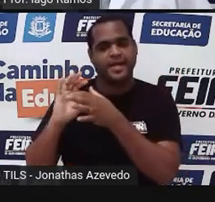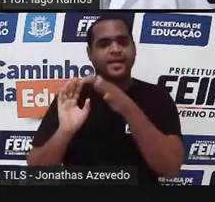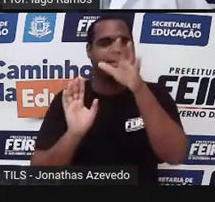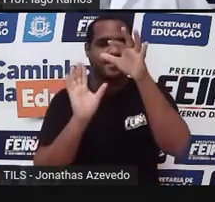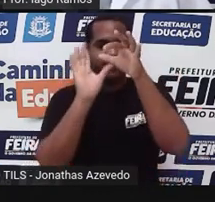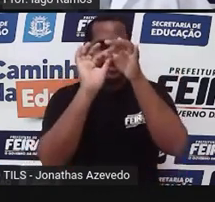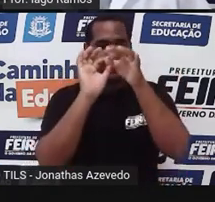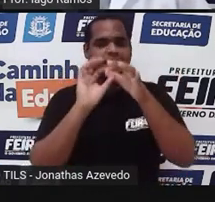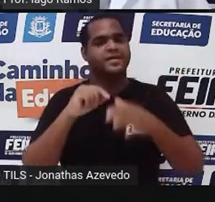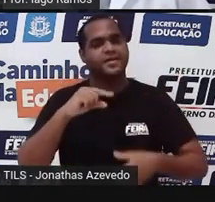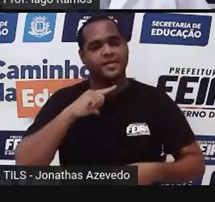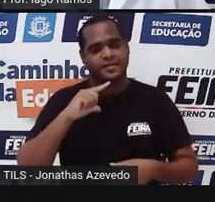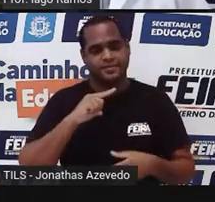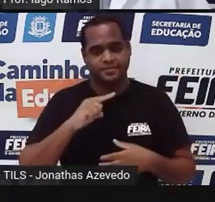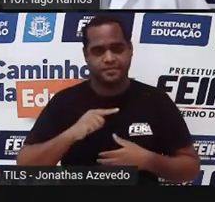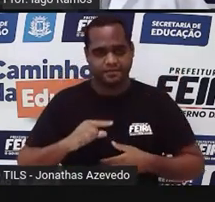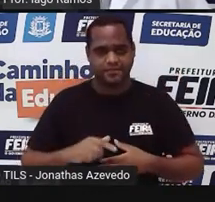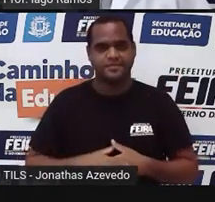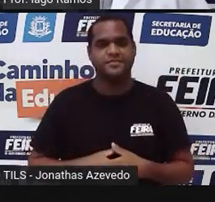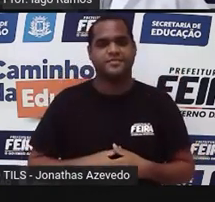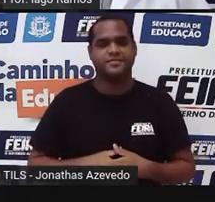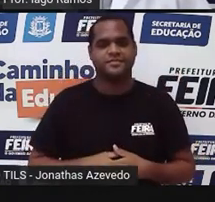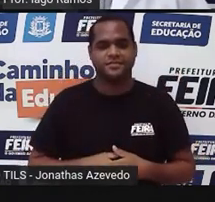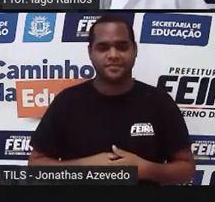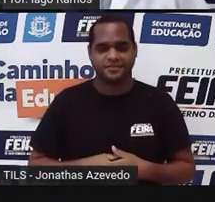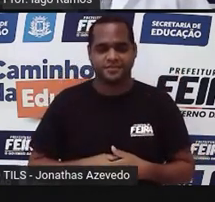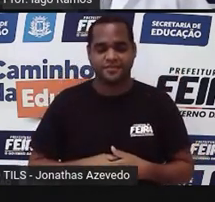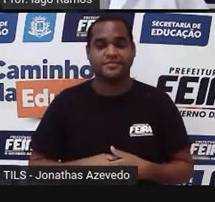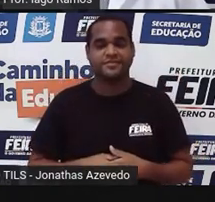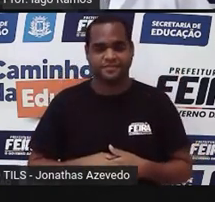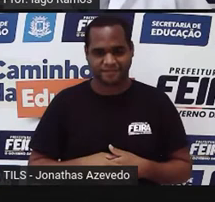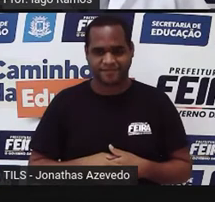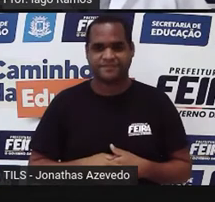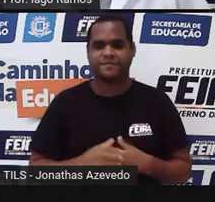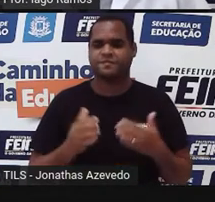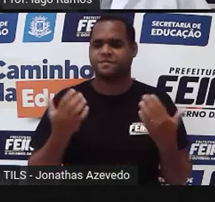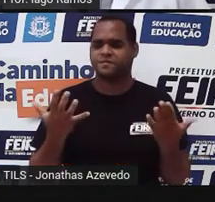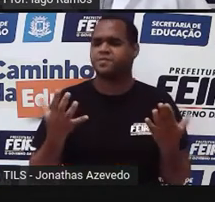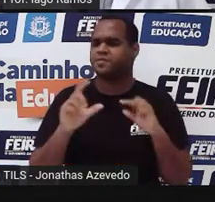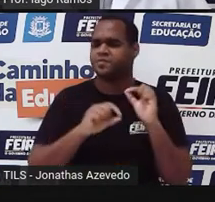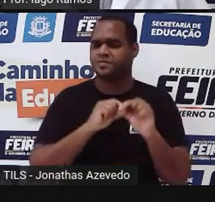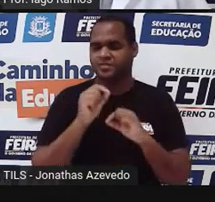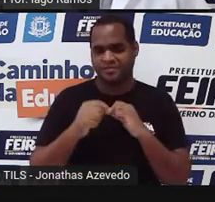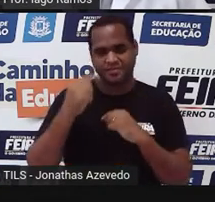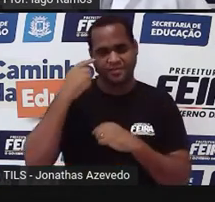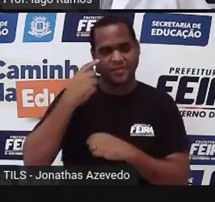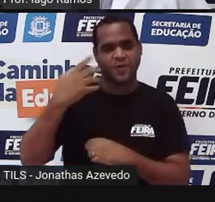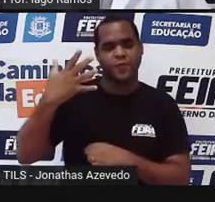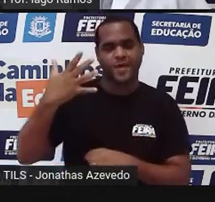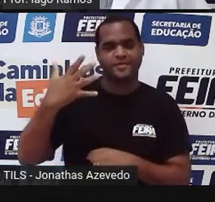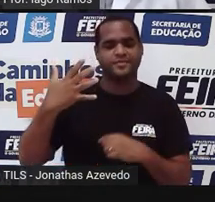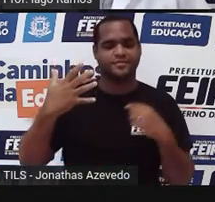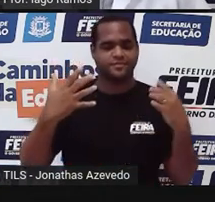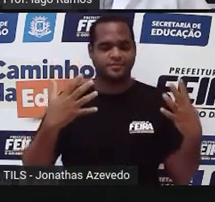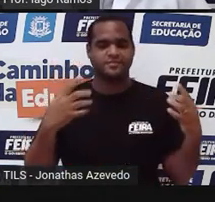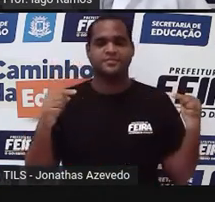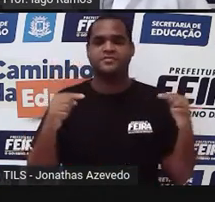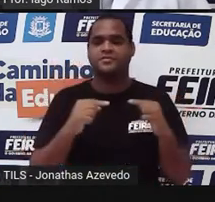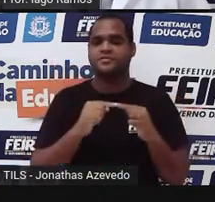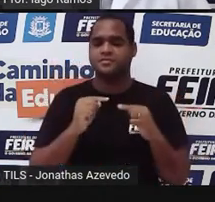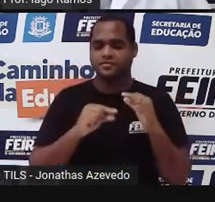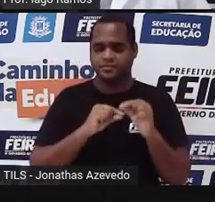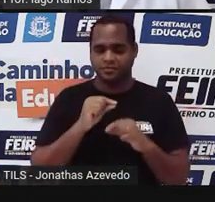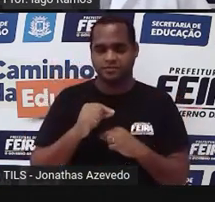aqui na direita, aqui embaixo e aqui na lateral, né? E o losango quatro lados com a mesma medida. Esse lado